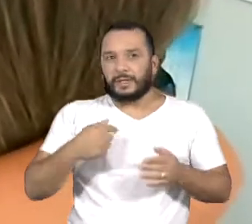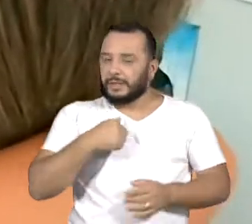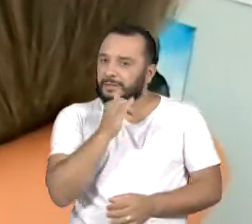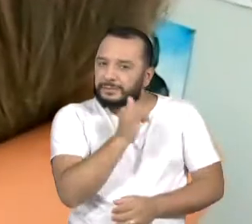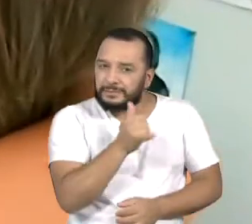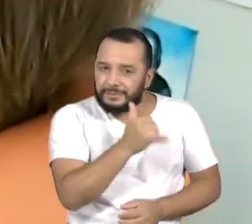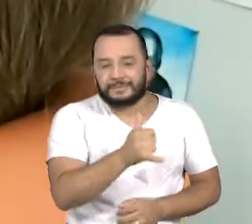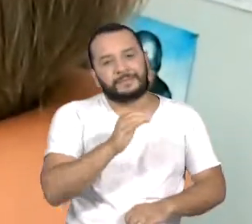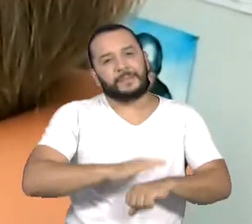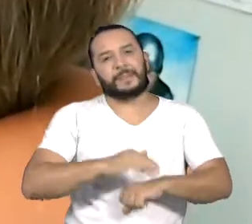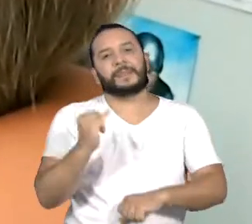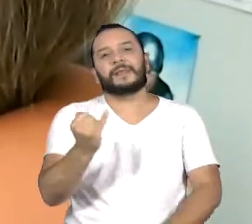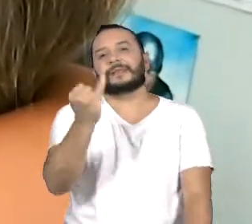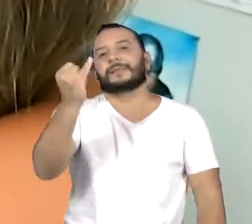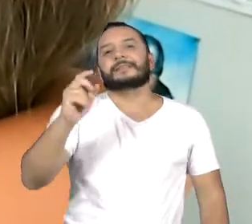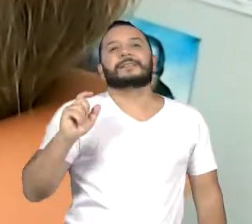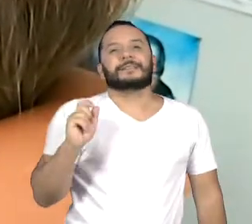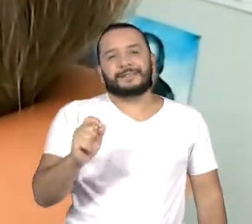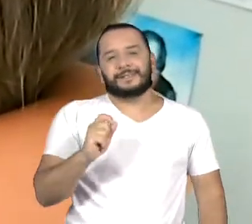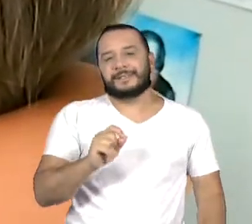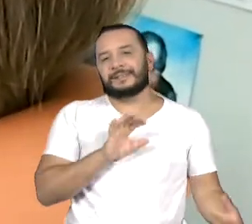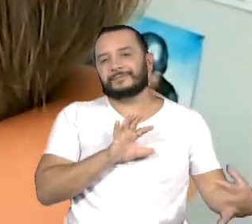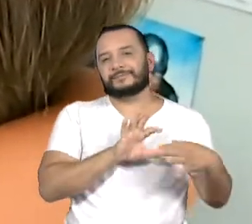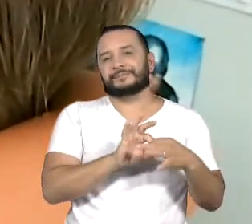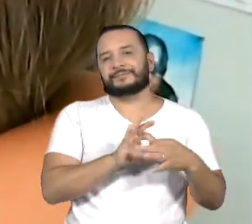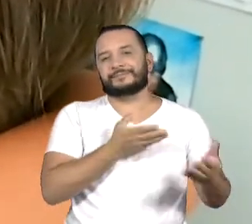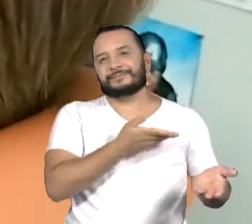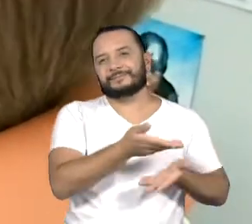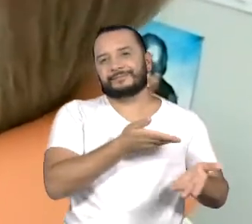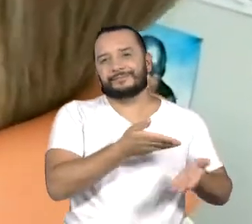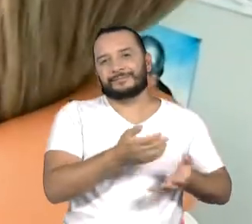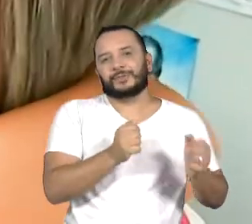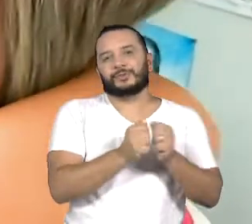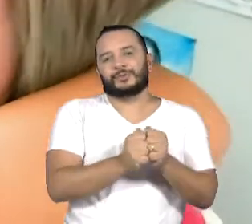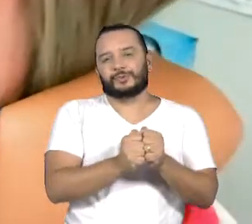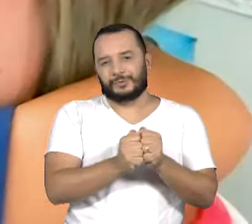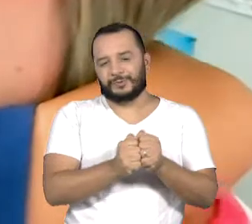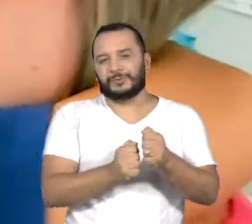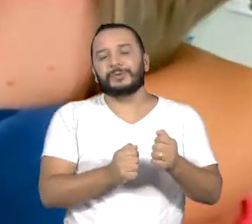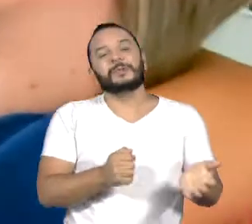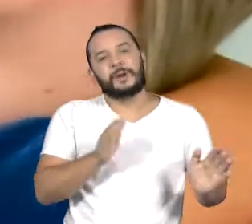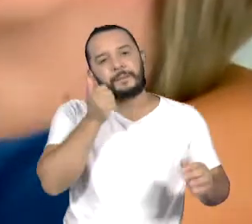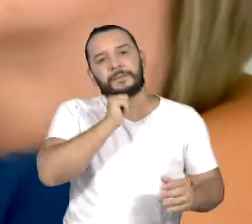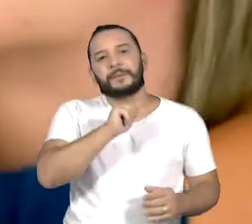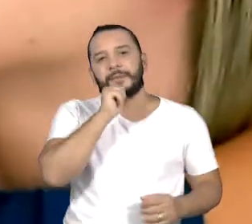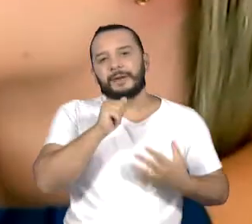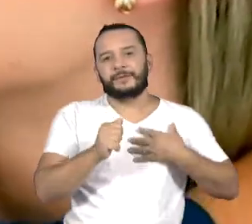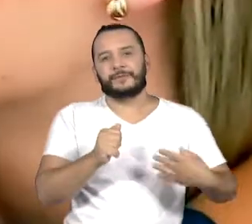mais importante é o tempo que nós temos juntos. Mãe e filho.